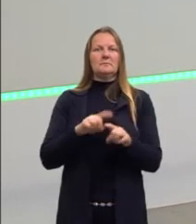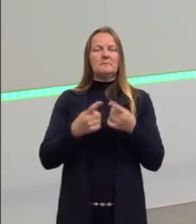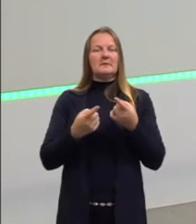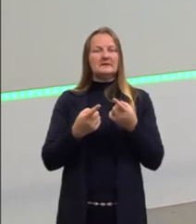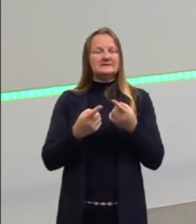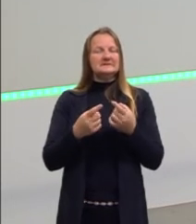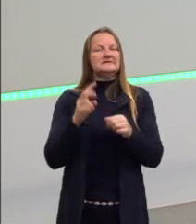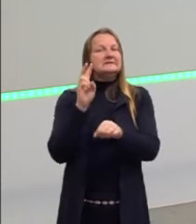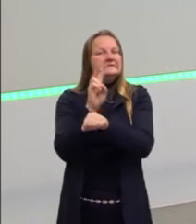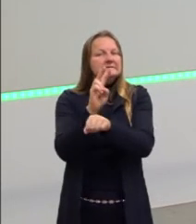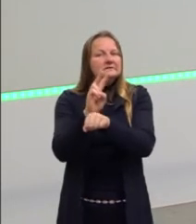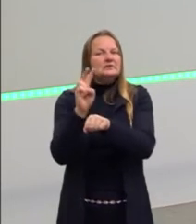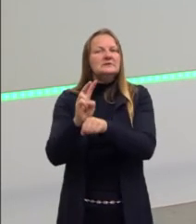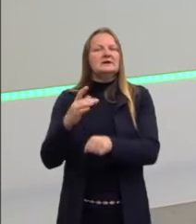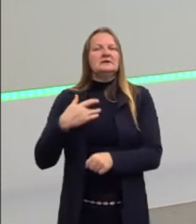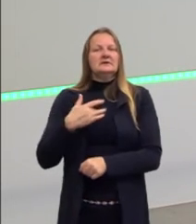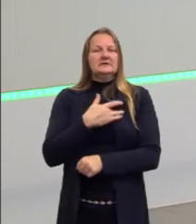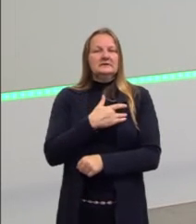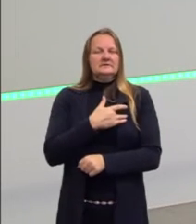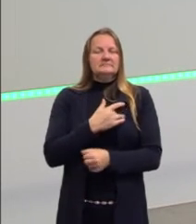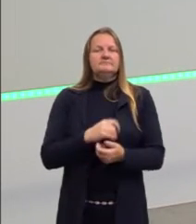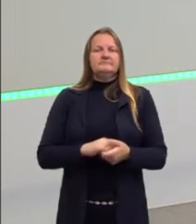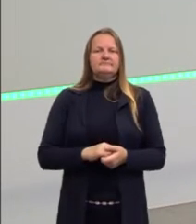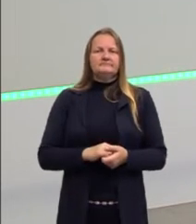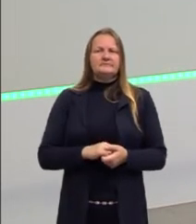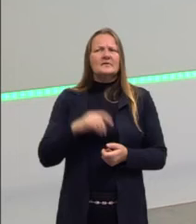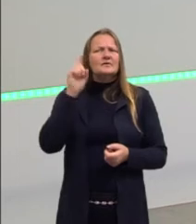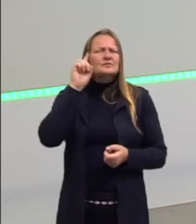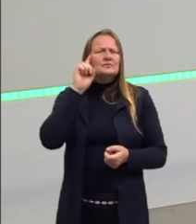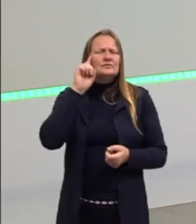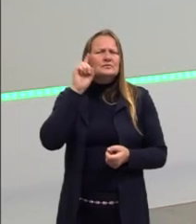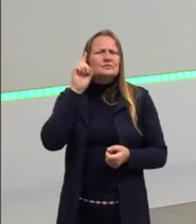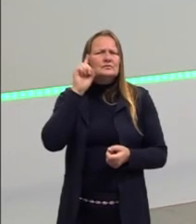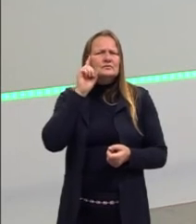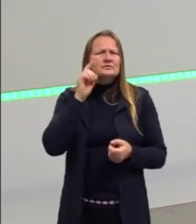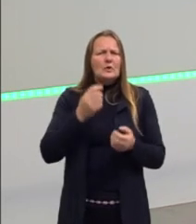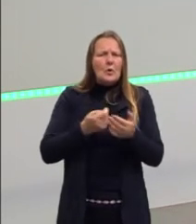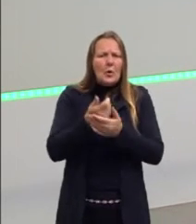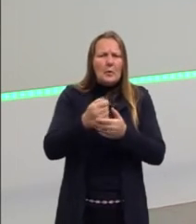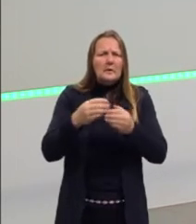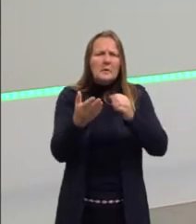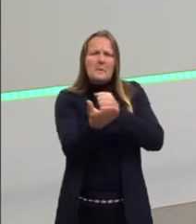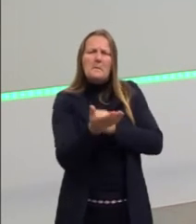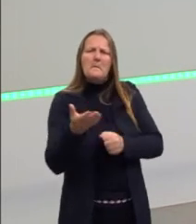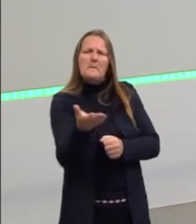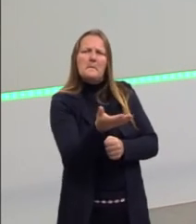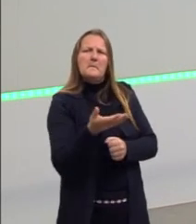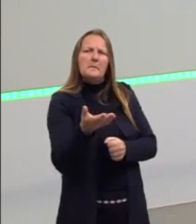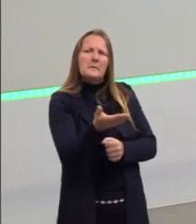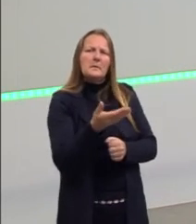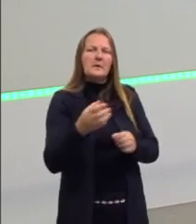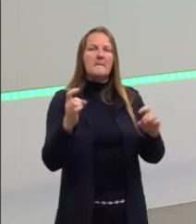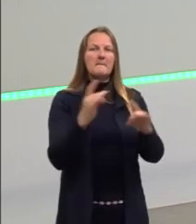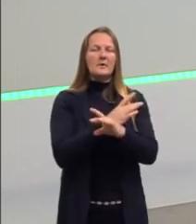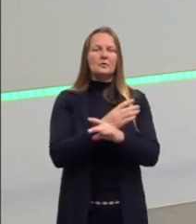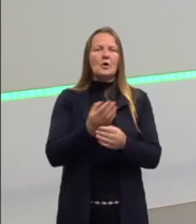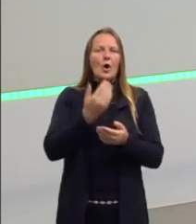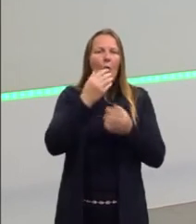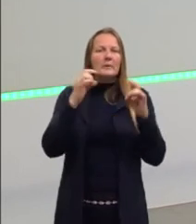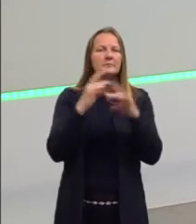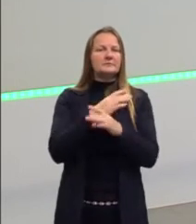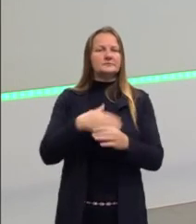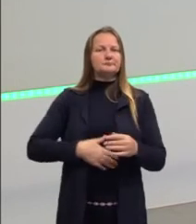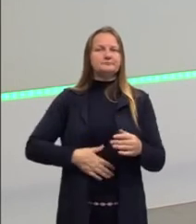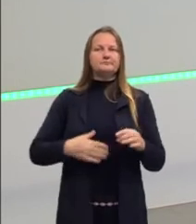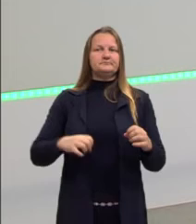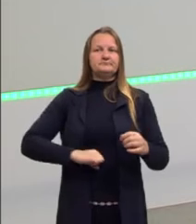a preparação. Tu tá correndo ali no dia a dia, cotidiano, vai ali, coloca no micro-ondas, esquenta, tá pronto, come, matou a fome e